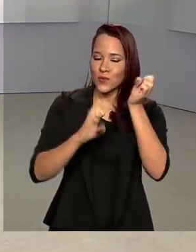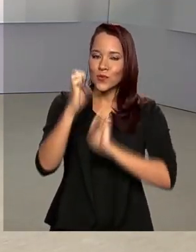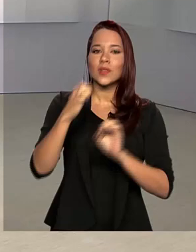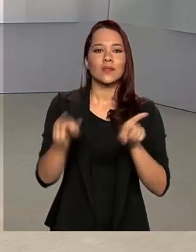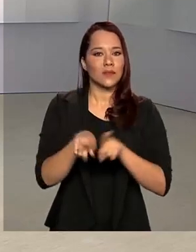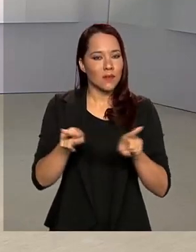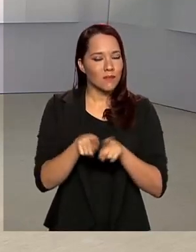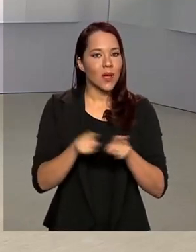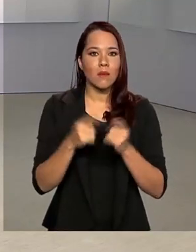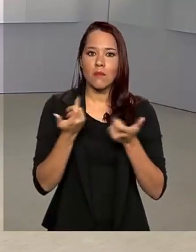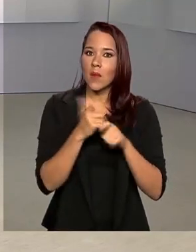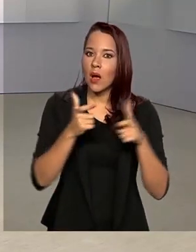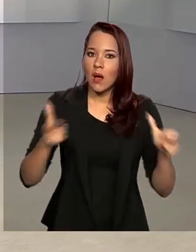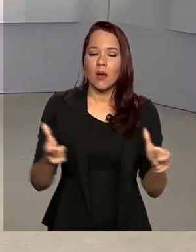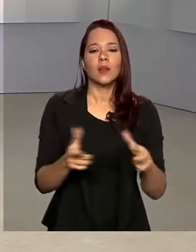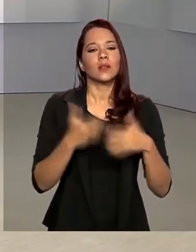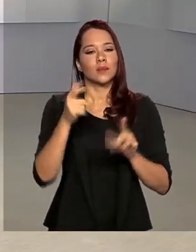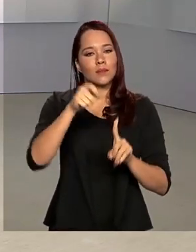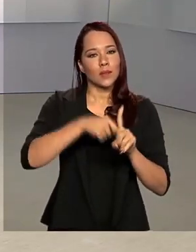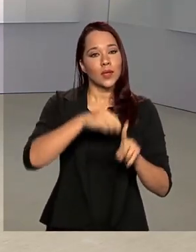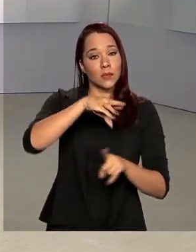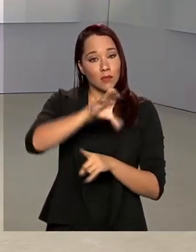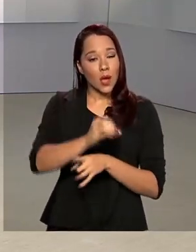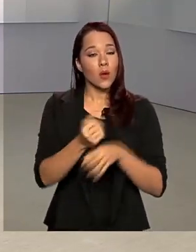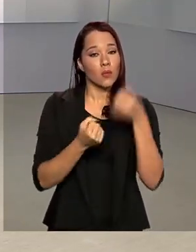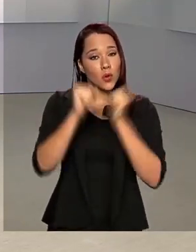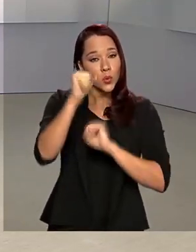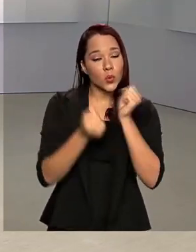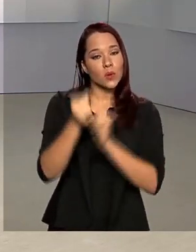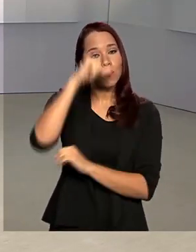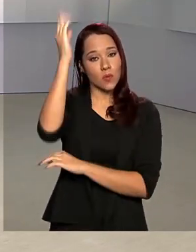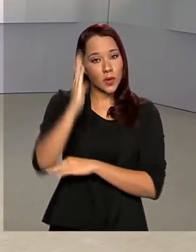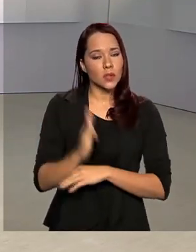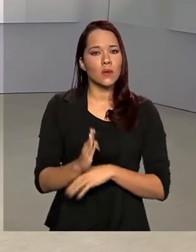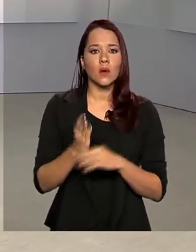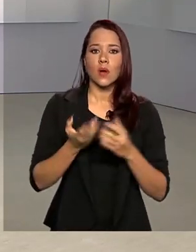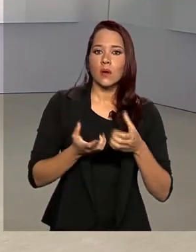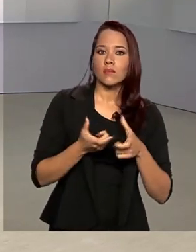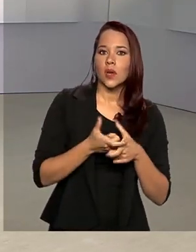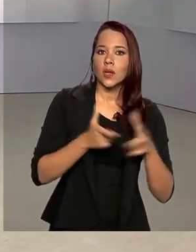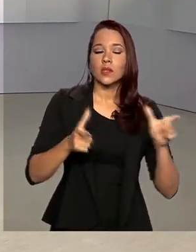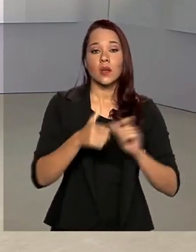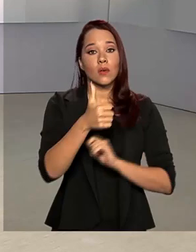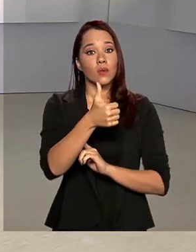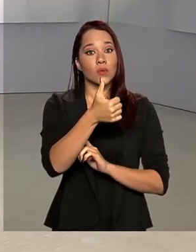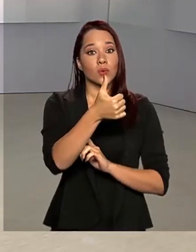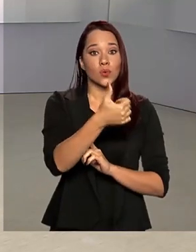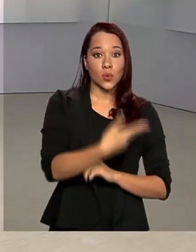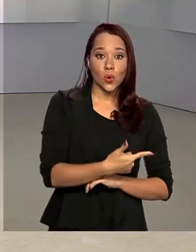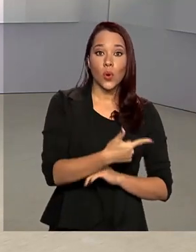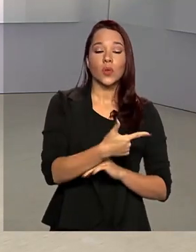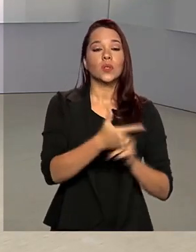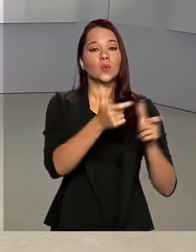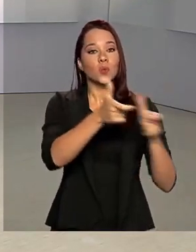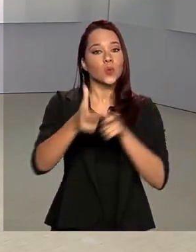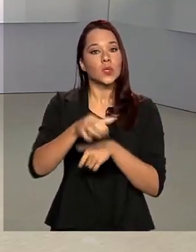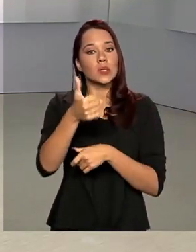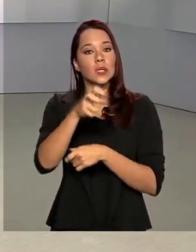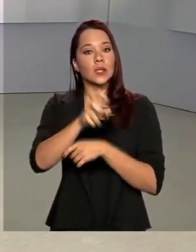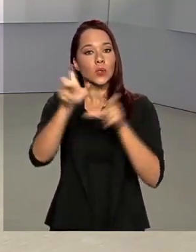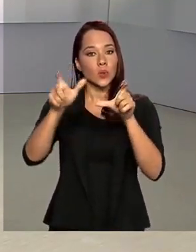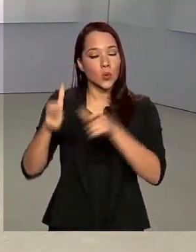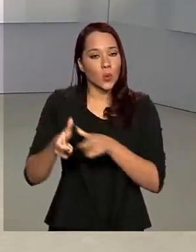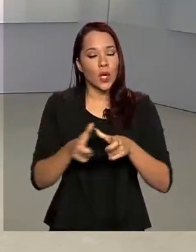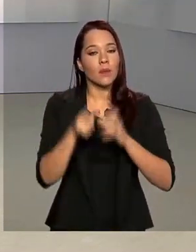acelera a produção. Tanto que em maio, a produção industrial no Brasil cresceu em 12 dos 15 locais pesquisados pelo